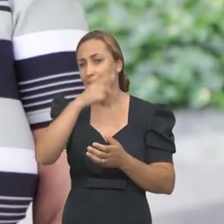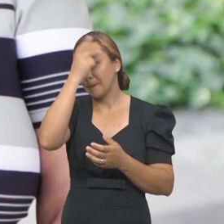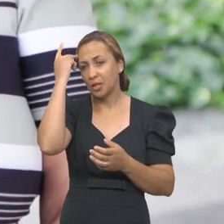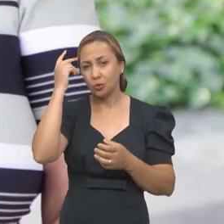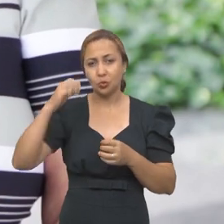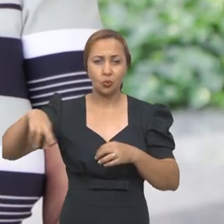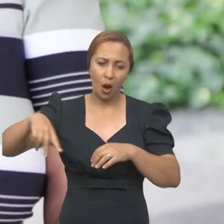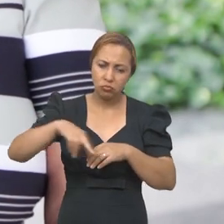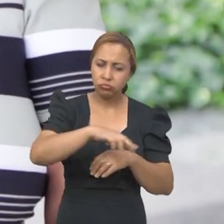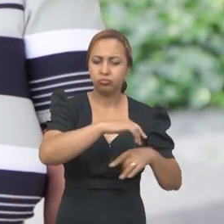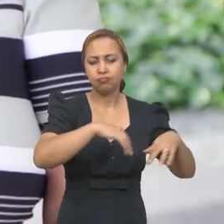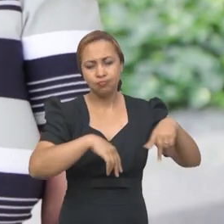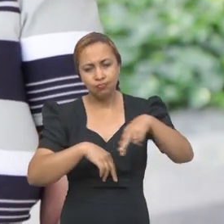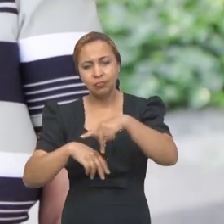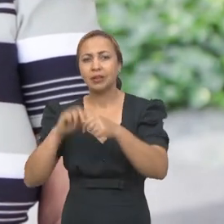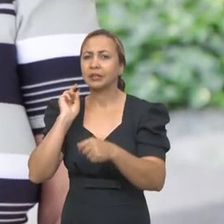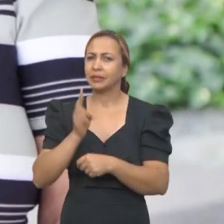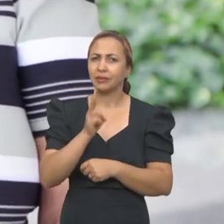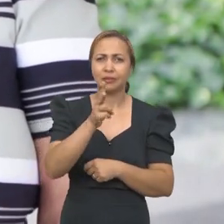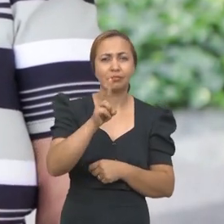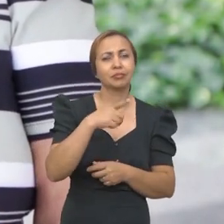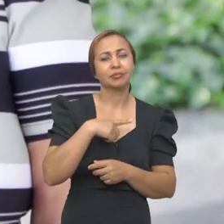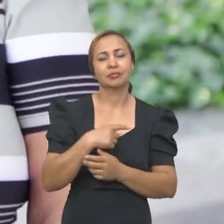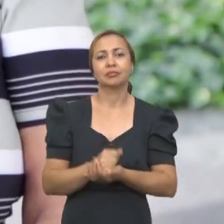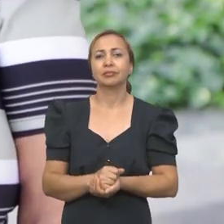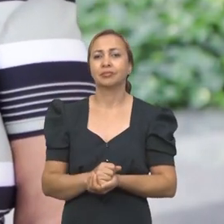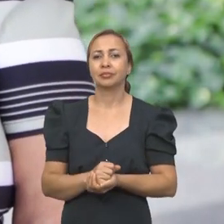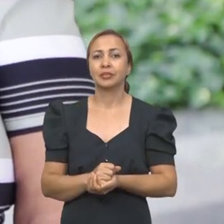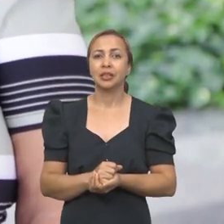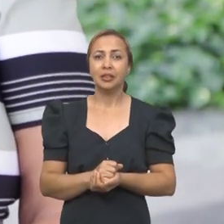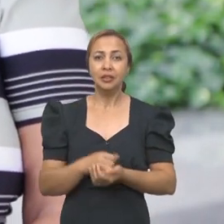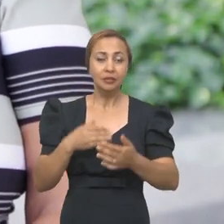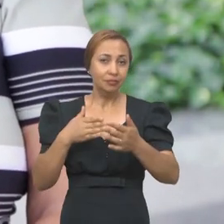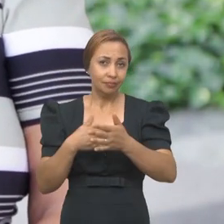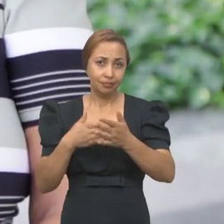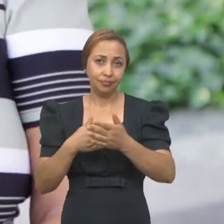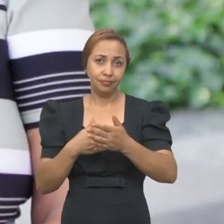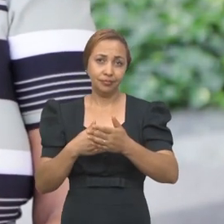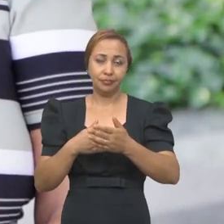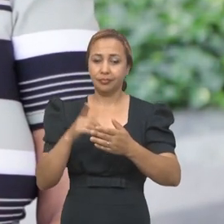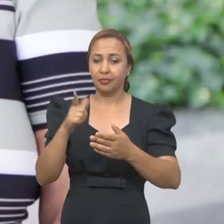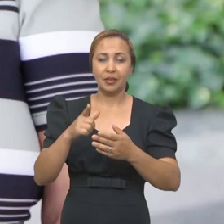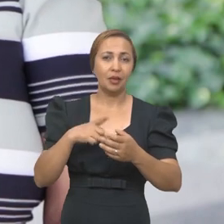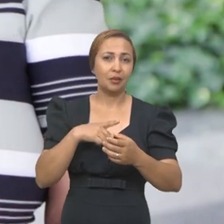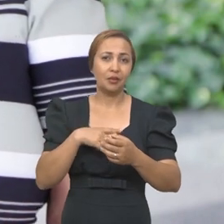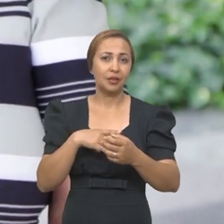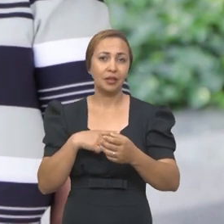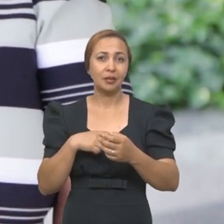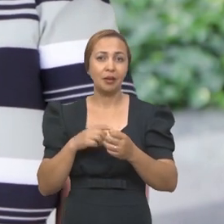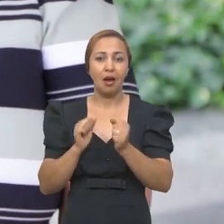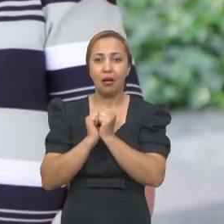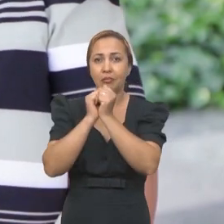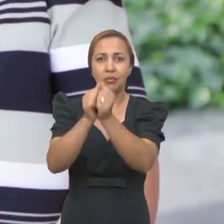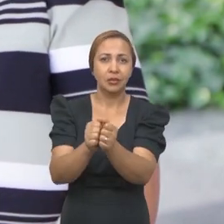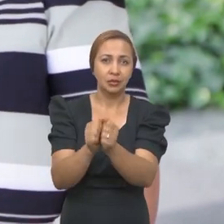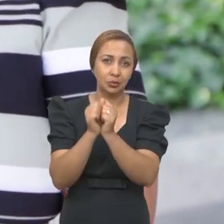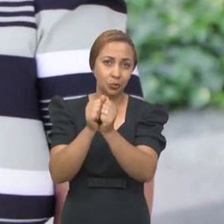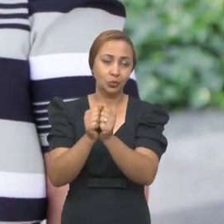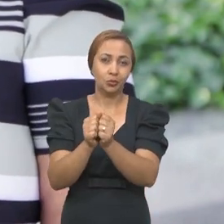forte. E a gente observa que as medidas restritivas não estão sendo